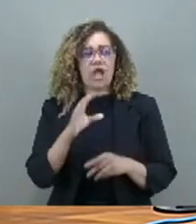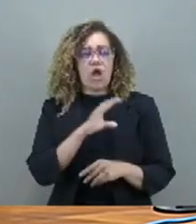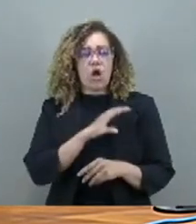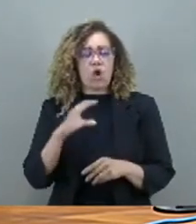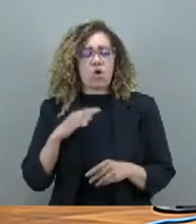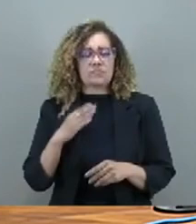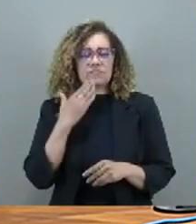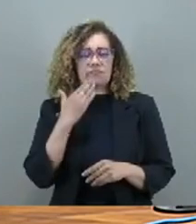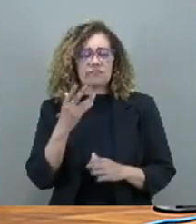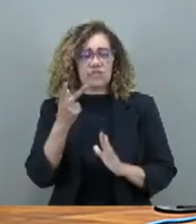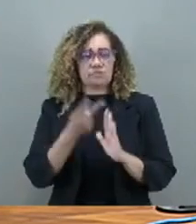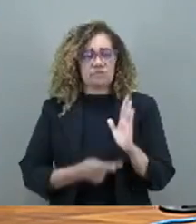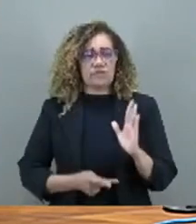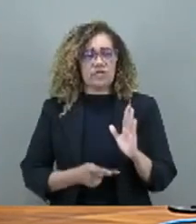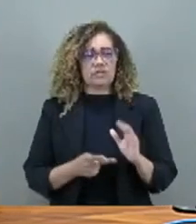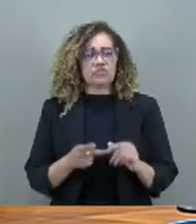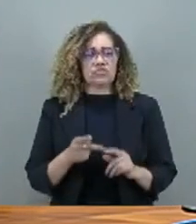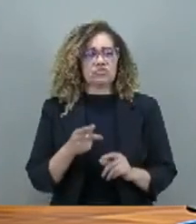favorável ao projeto de lei nº 2064, de 2022. 1032.